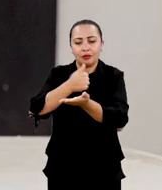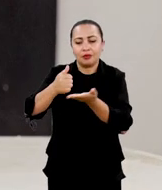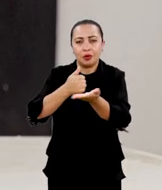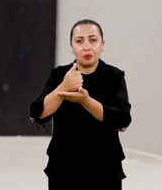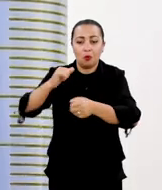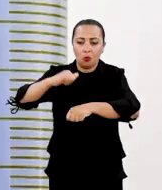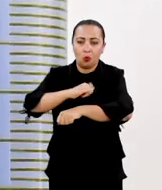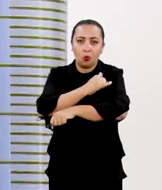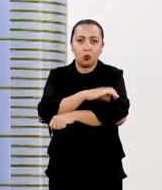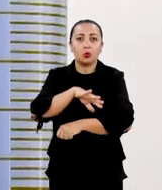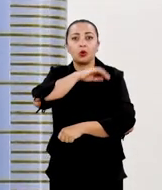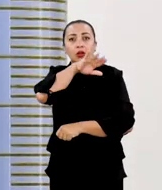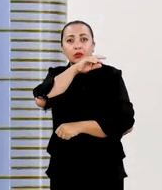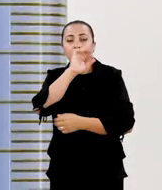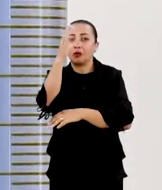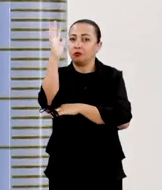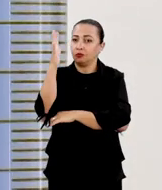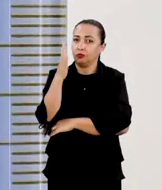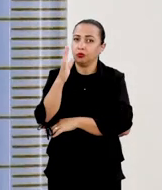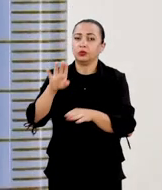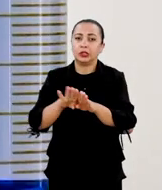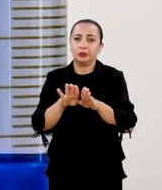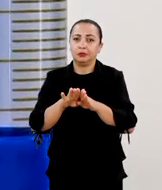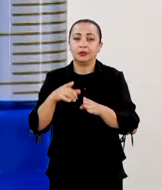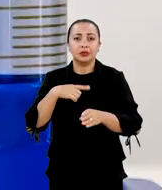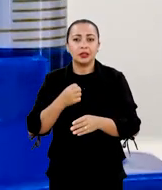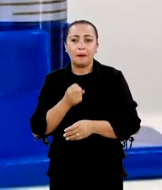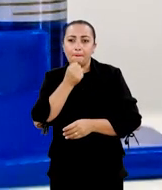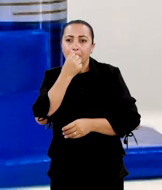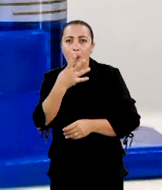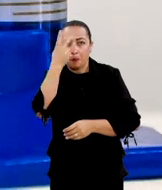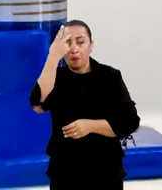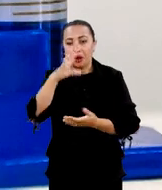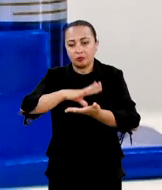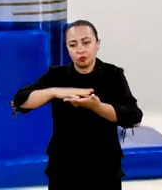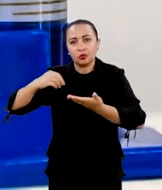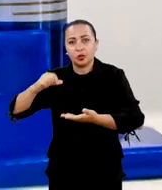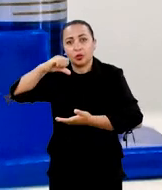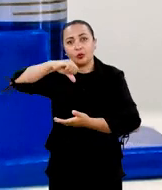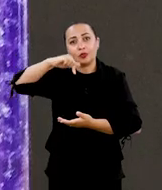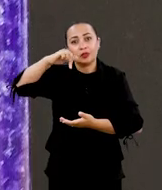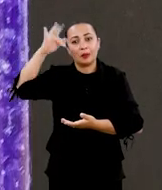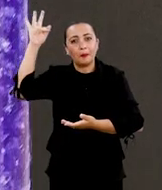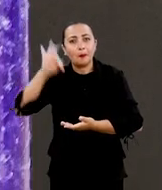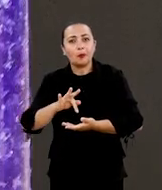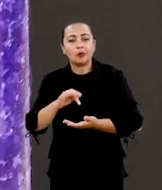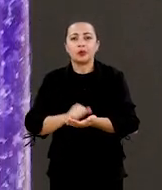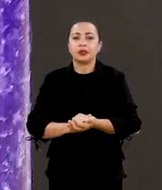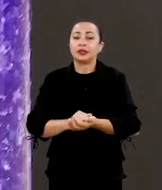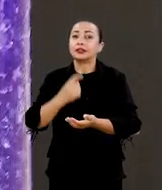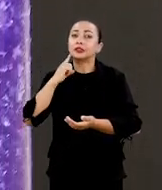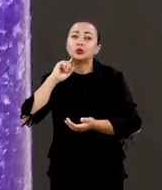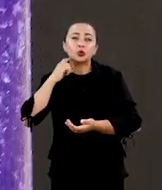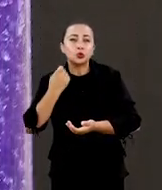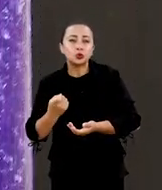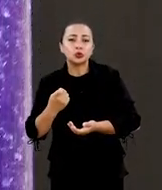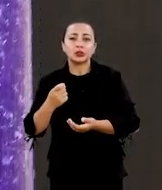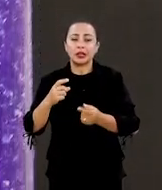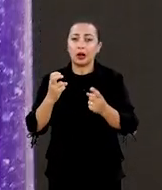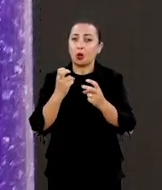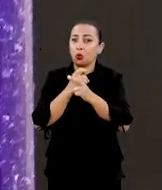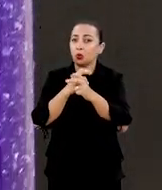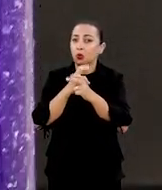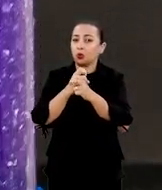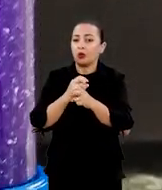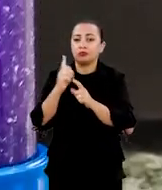base de gordura animal e vegetal. E tem o poder de extrair até 97% das impurezas tóxicas